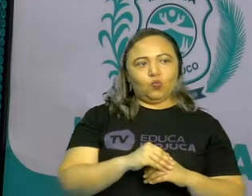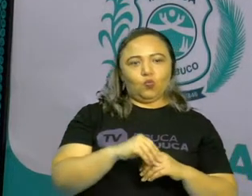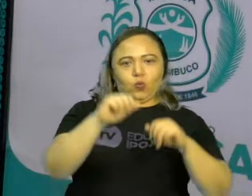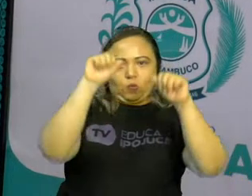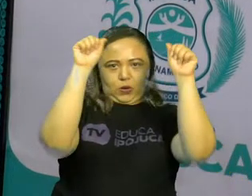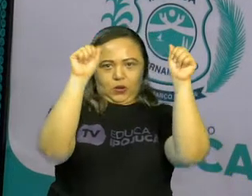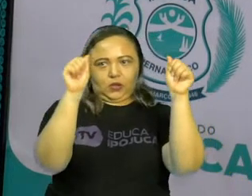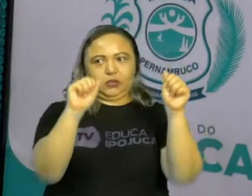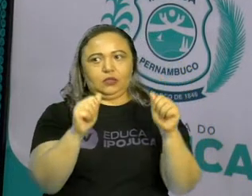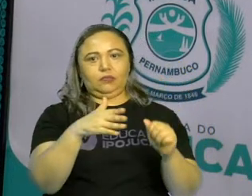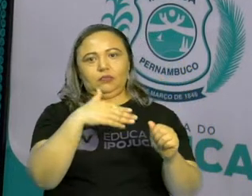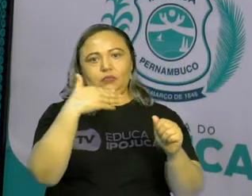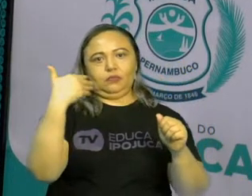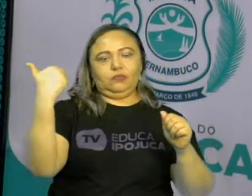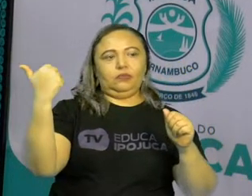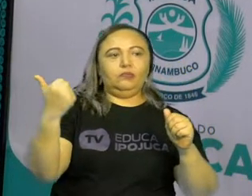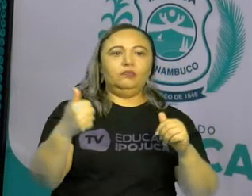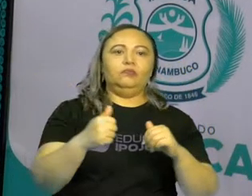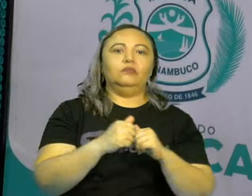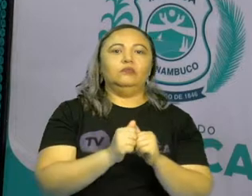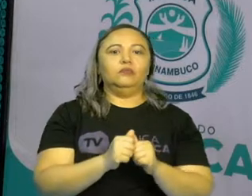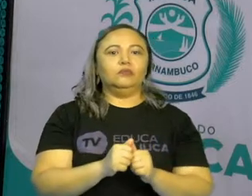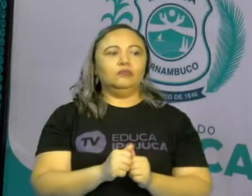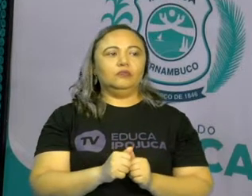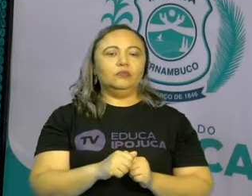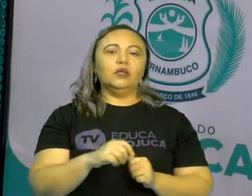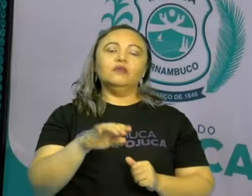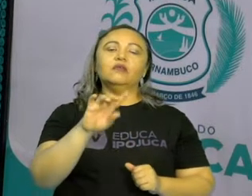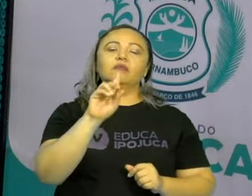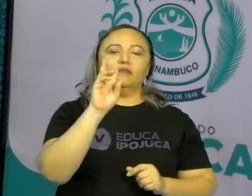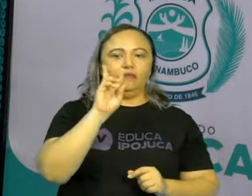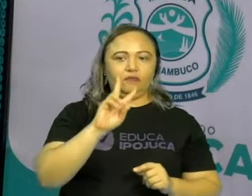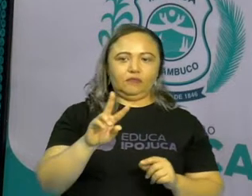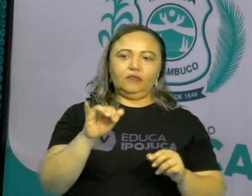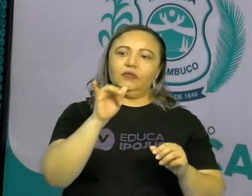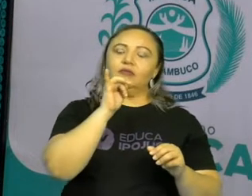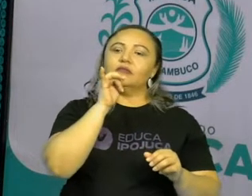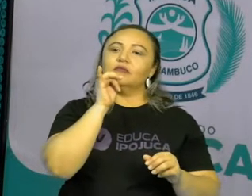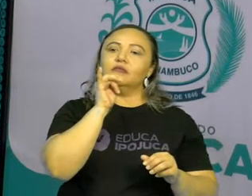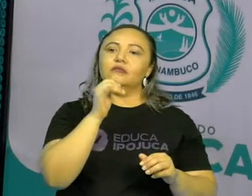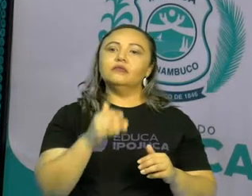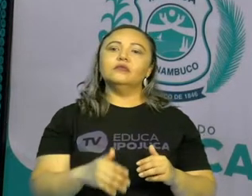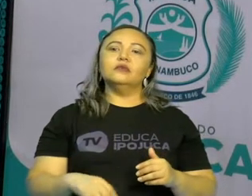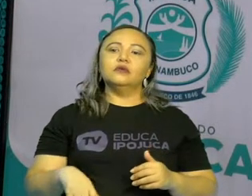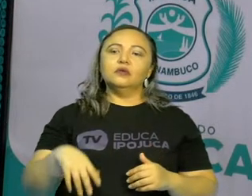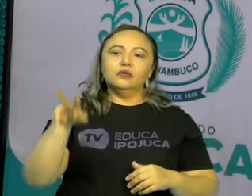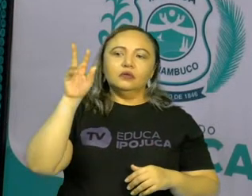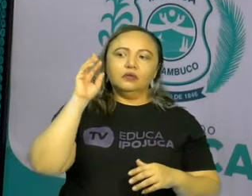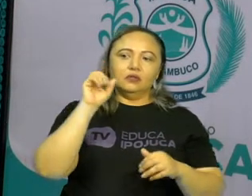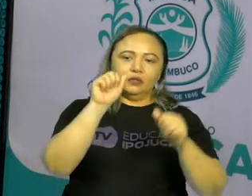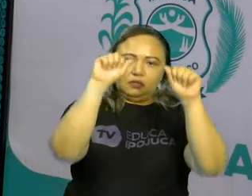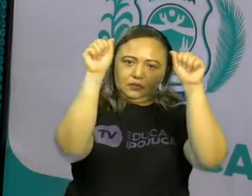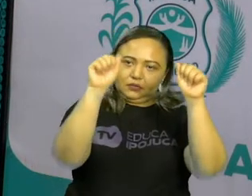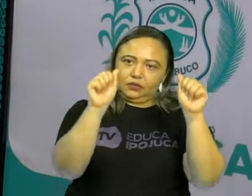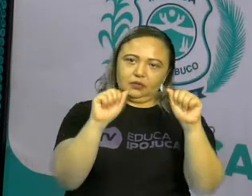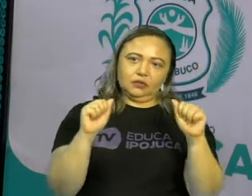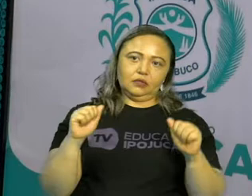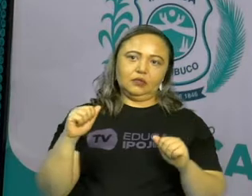arte. Então, vamos ver alguns exemplos de artes visuais tradicionais.